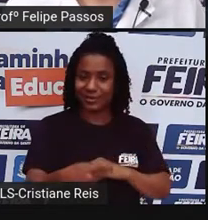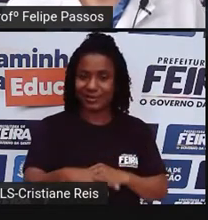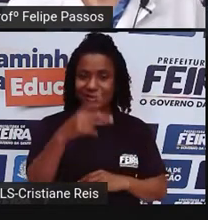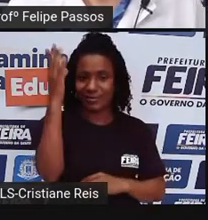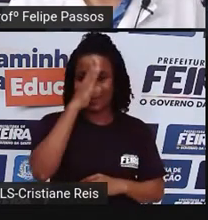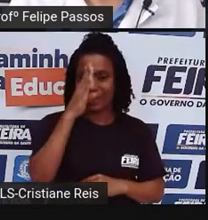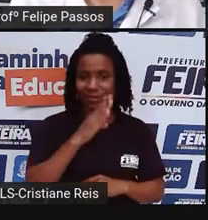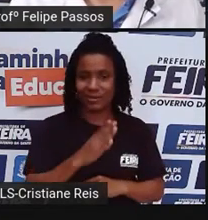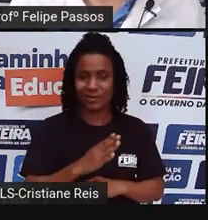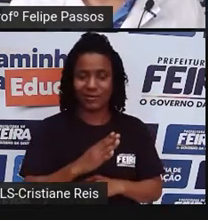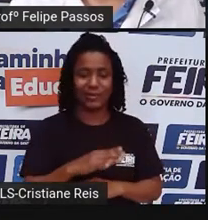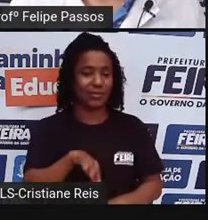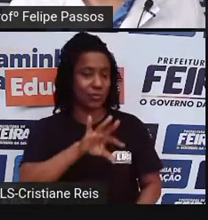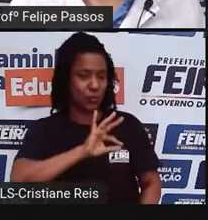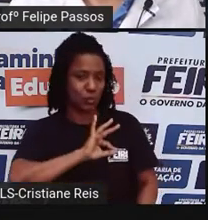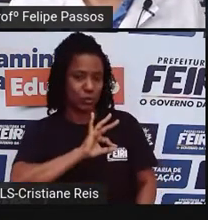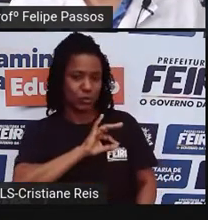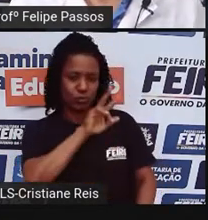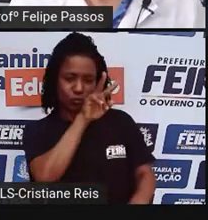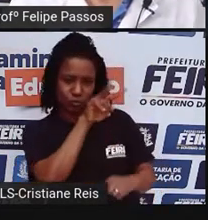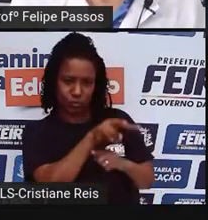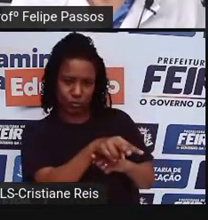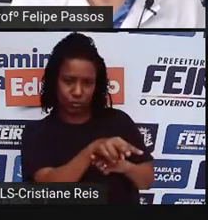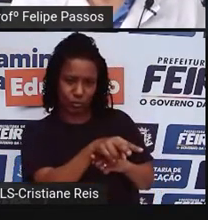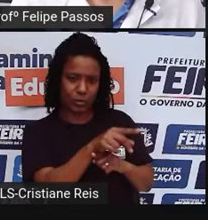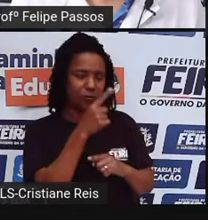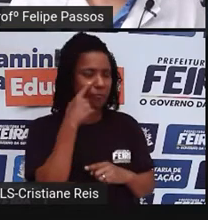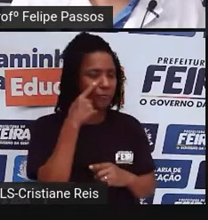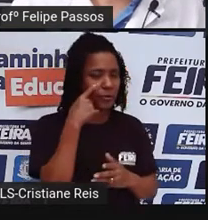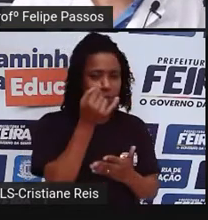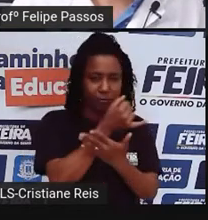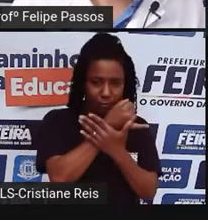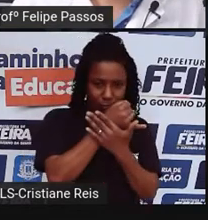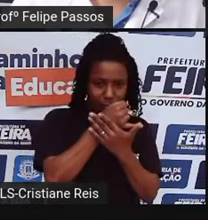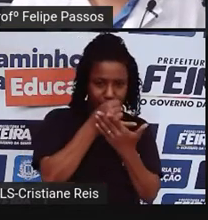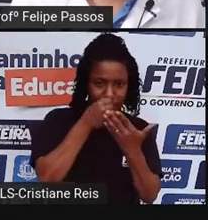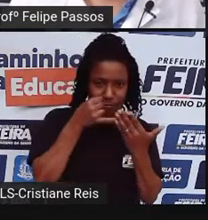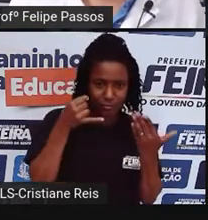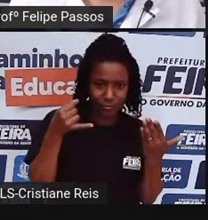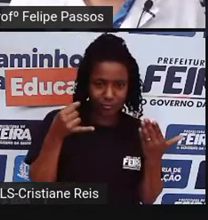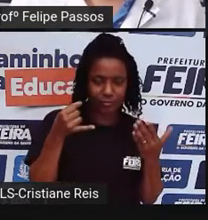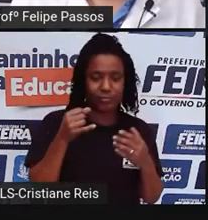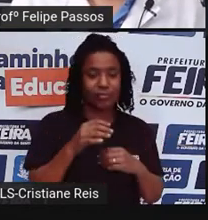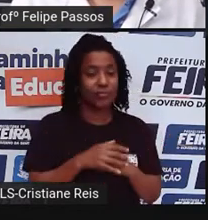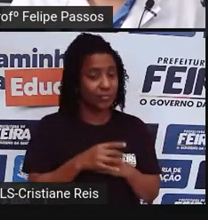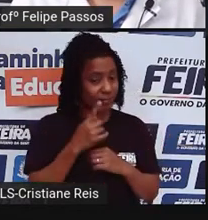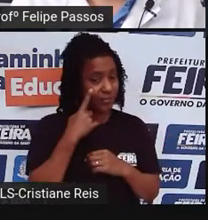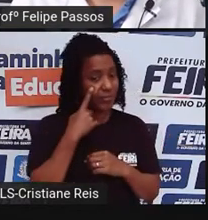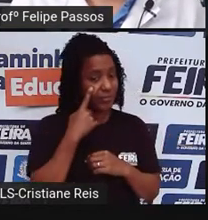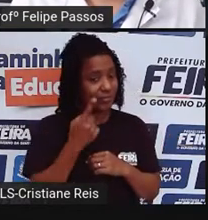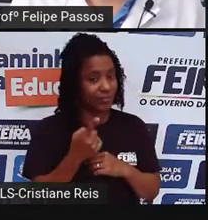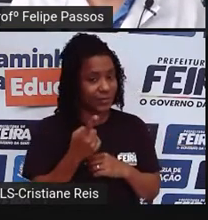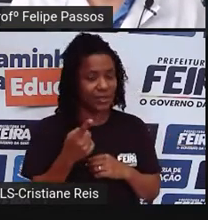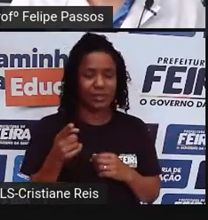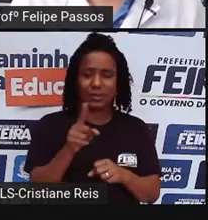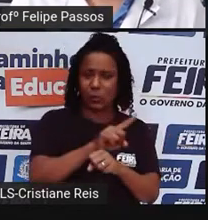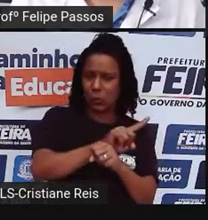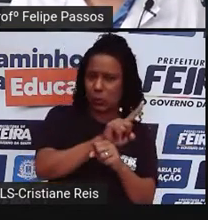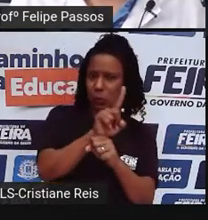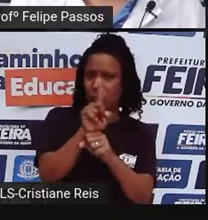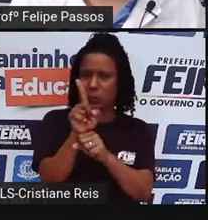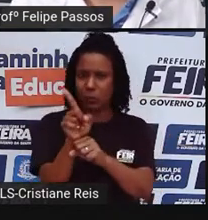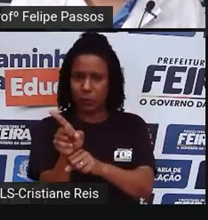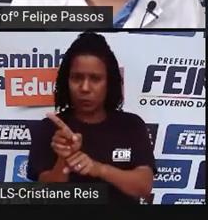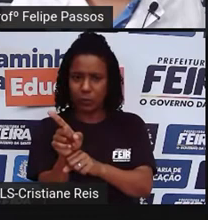ali, o quê? Vendo se tem tráfico de drogas, fiscalizando a velocidade, se a pessoa está nos limites de velocidade, se os